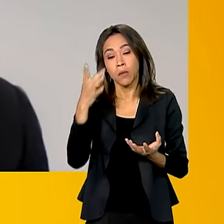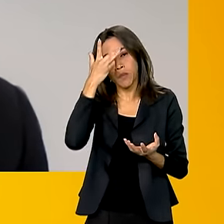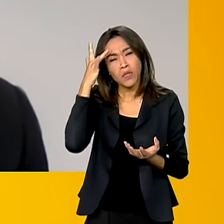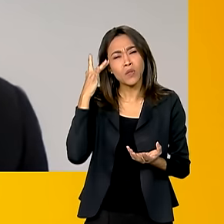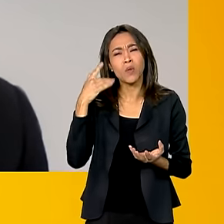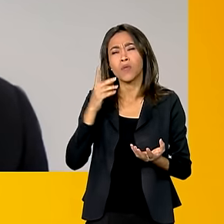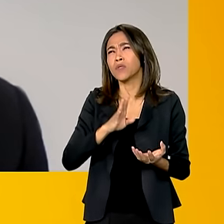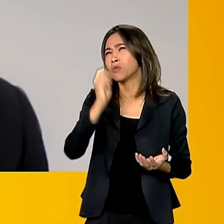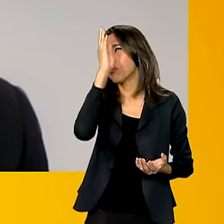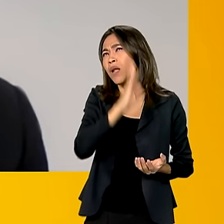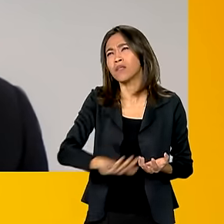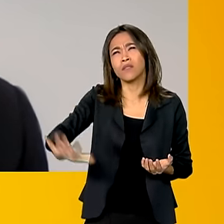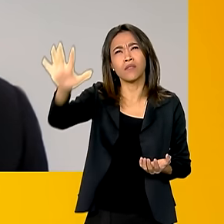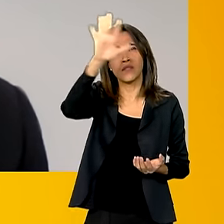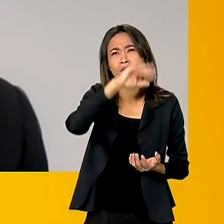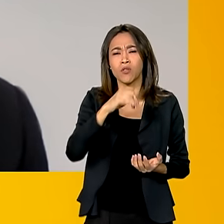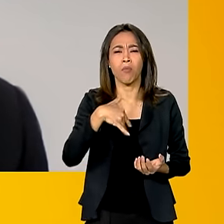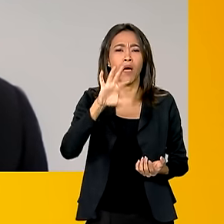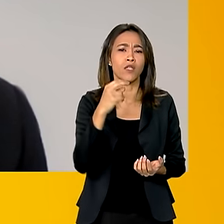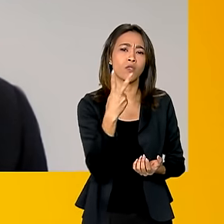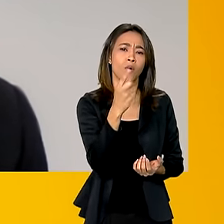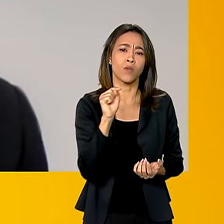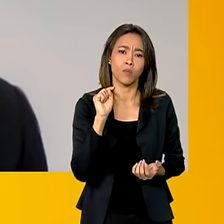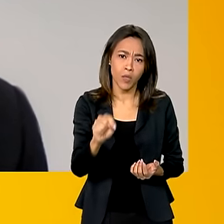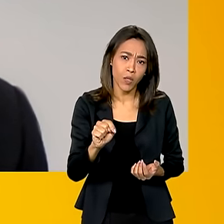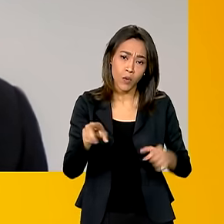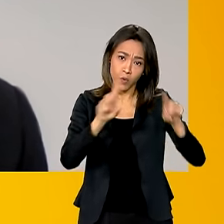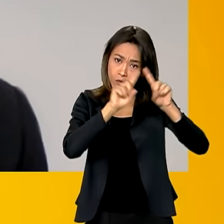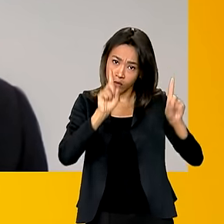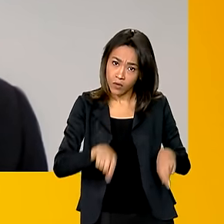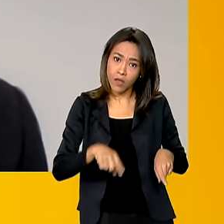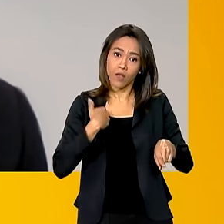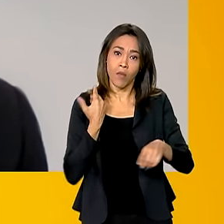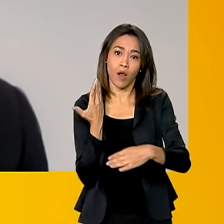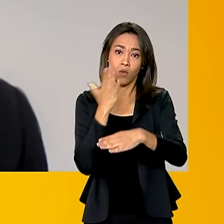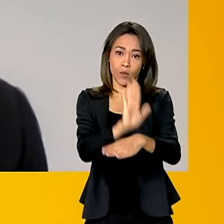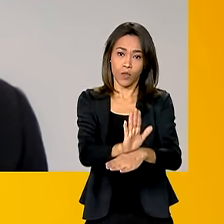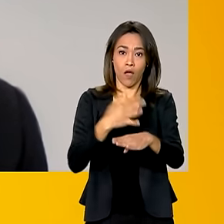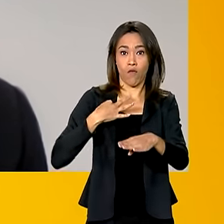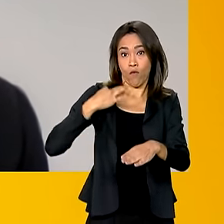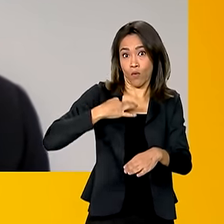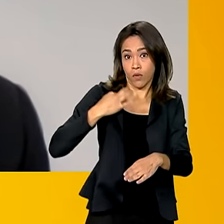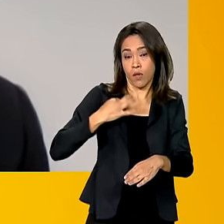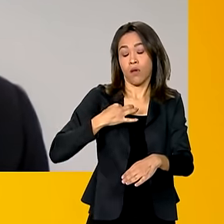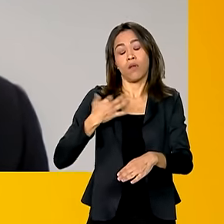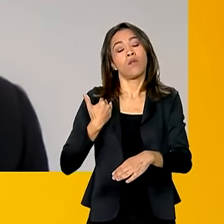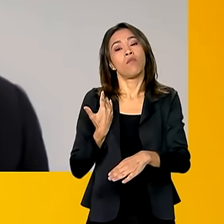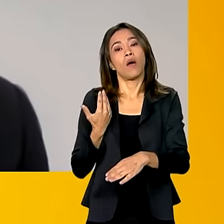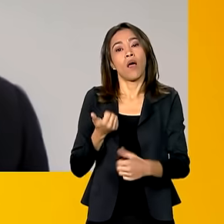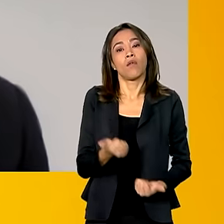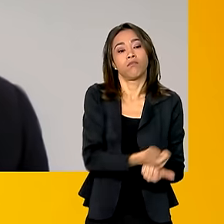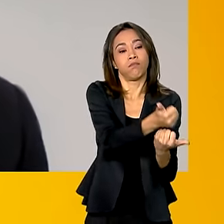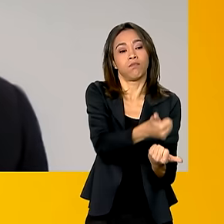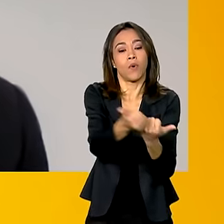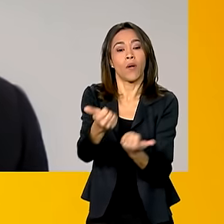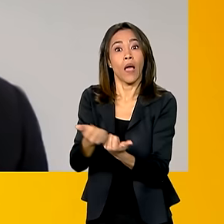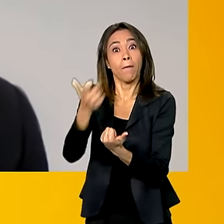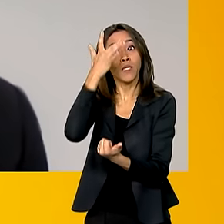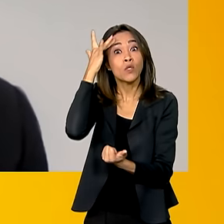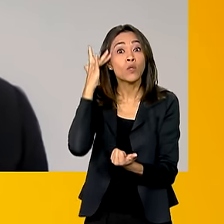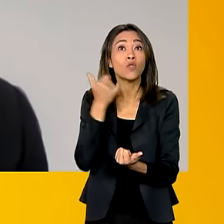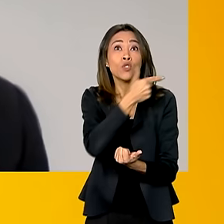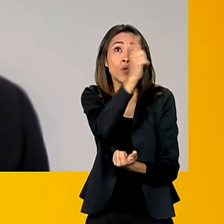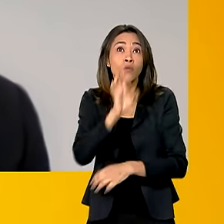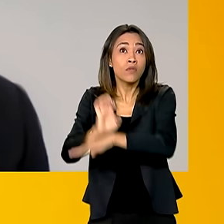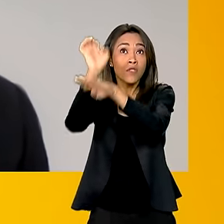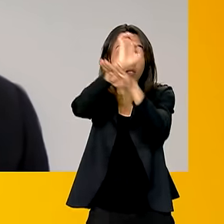Brasil todo, são mais de 2 mil empregados, novo voluntarismo se colocaram à disposição, alguns colegas vindo para o Rio Grande do Sul